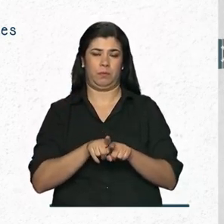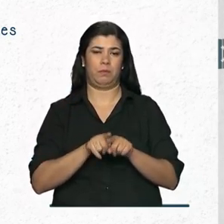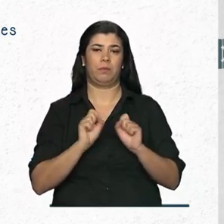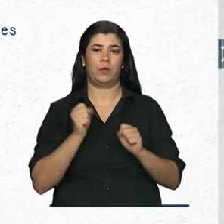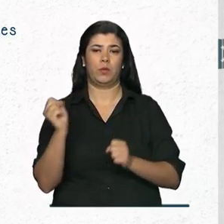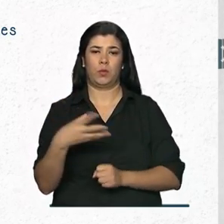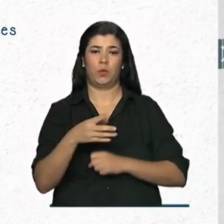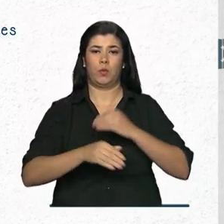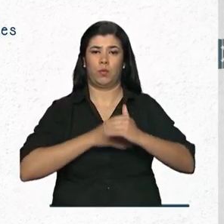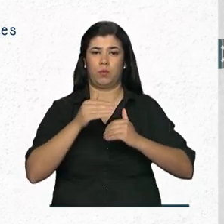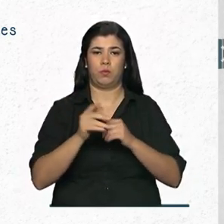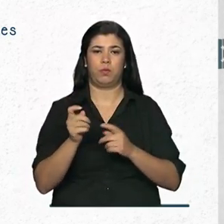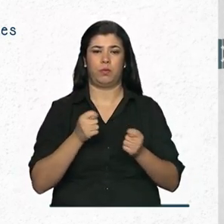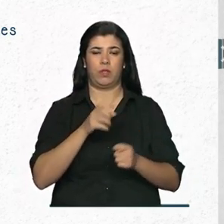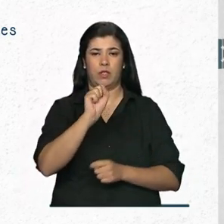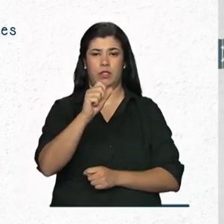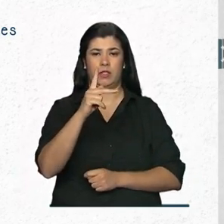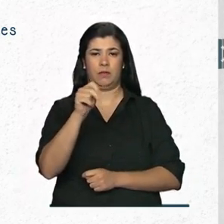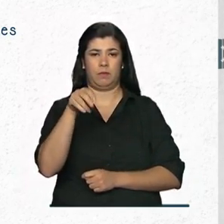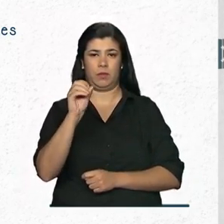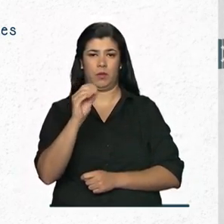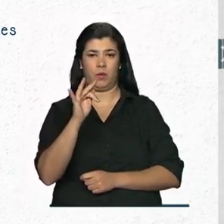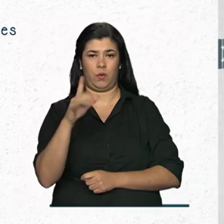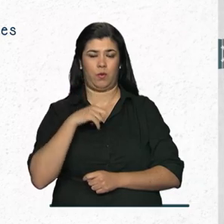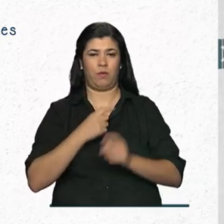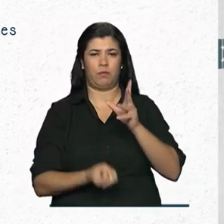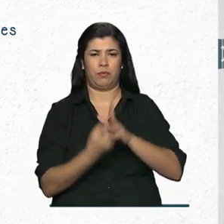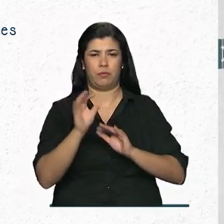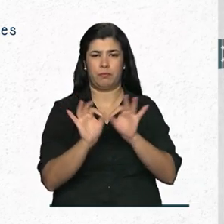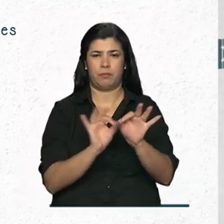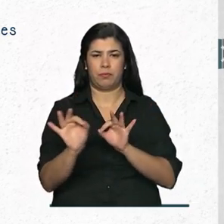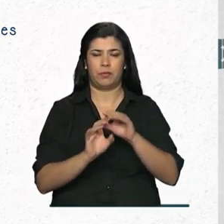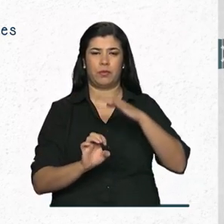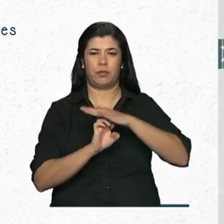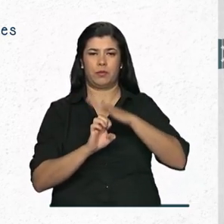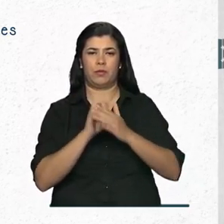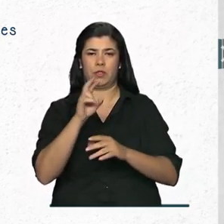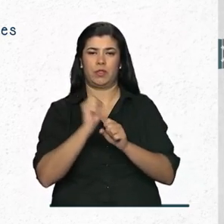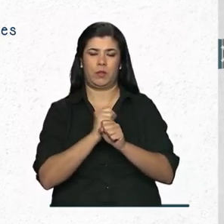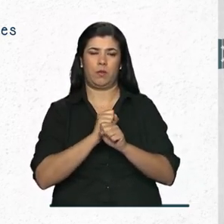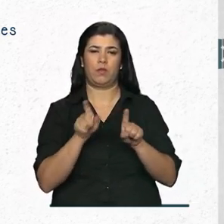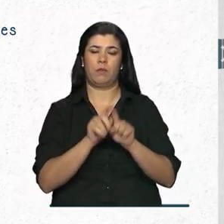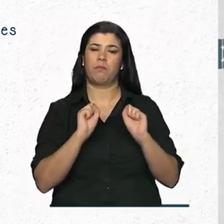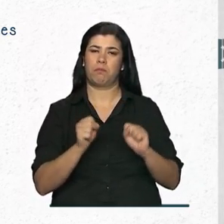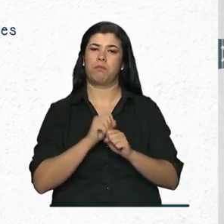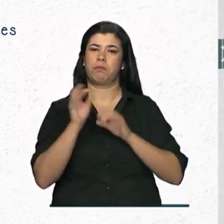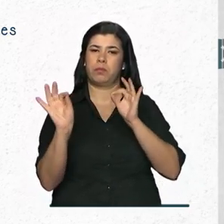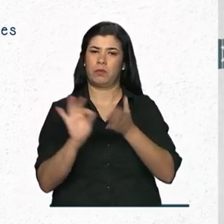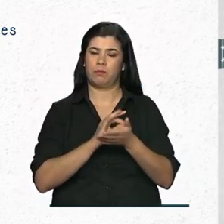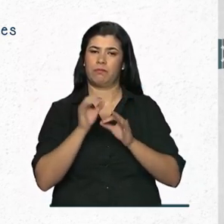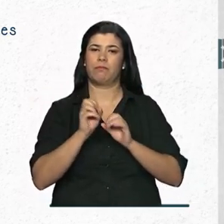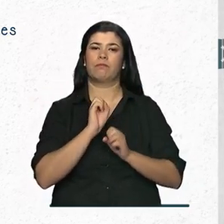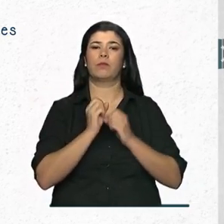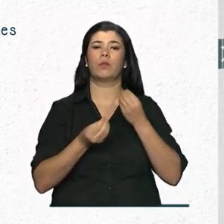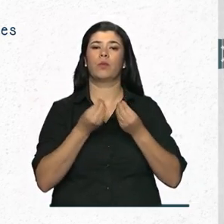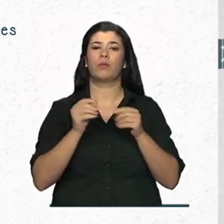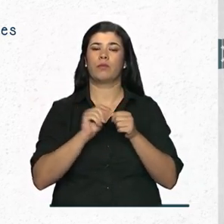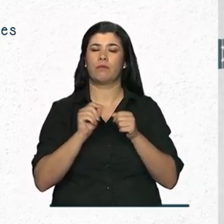Novos negócios e spin-offs, criados por empresas estabelecidas há mais de cinco anos, também podem participar.